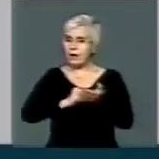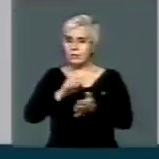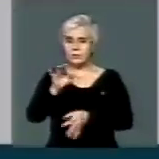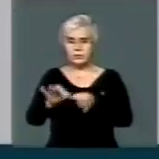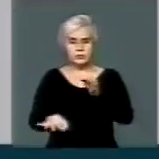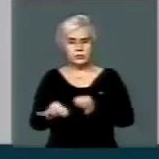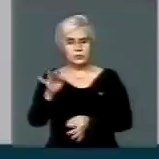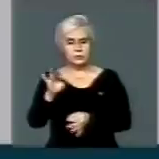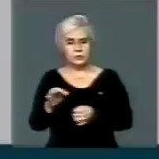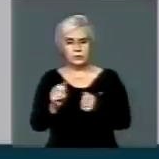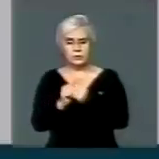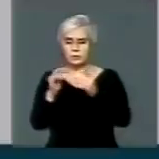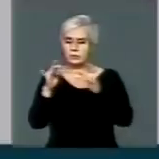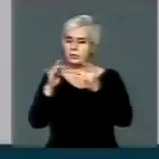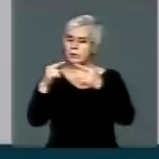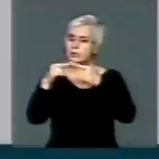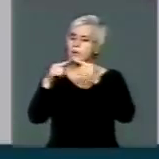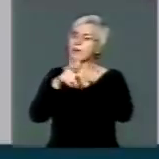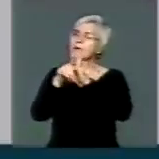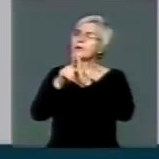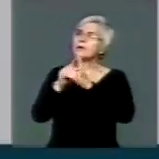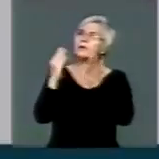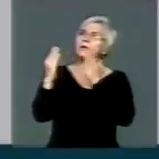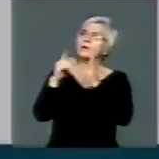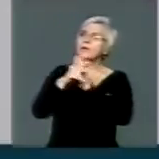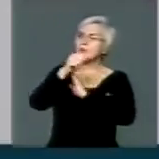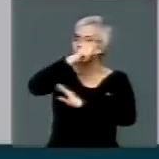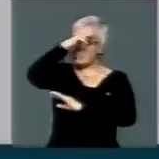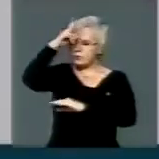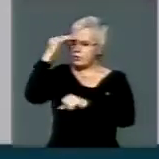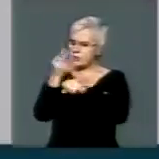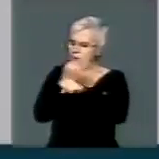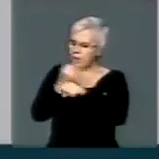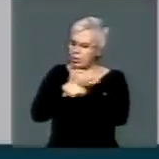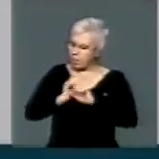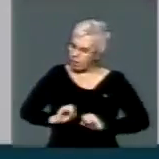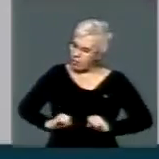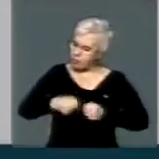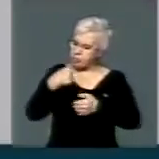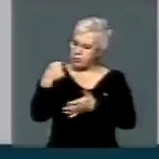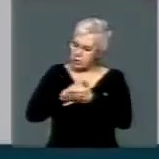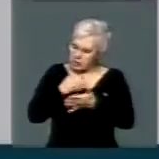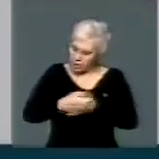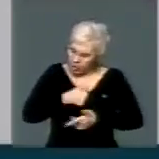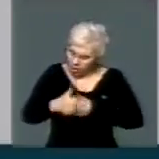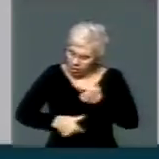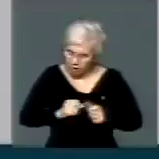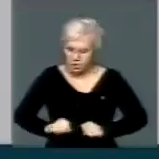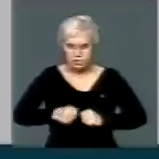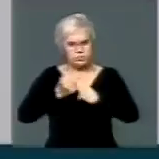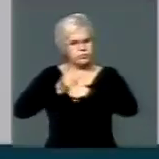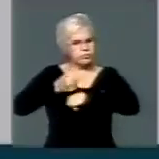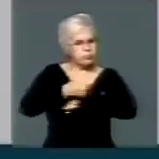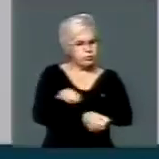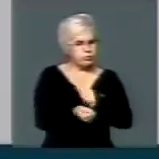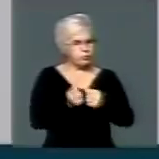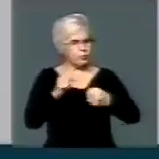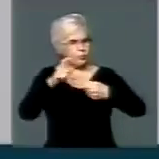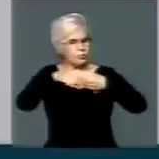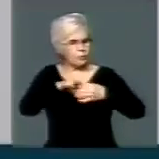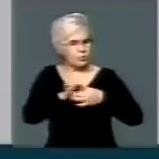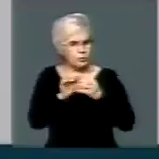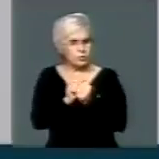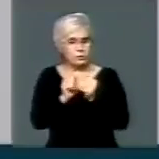relação aos prefeitos dos municípios que se sacrificaram, que trabalharam, que se consorciaram e